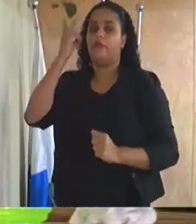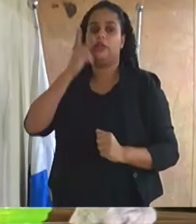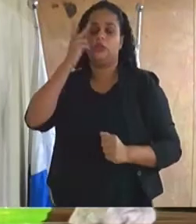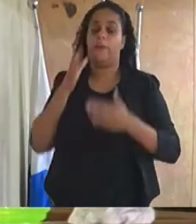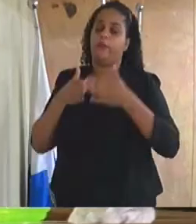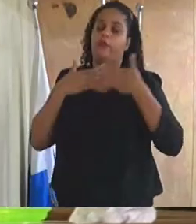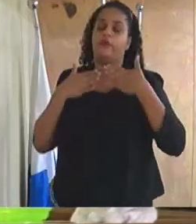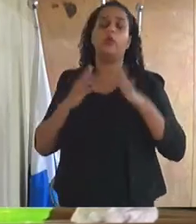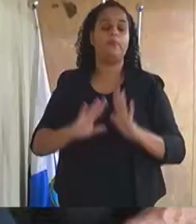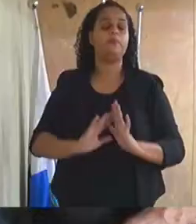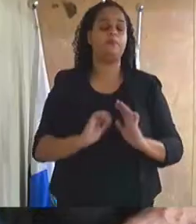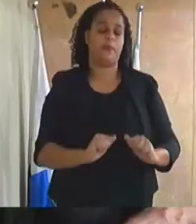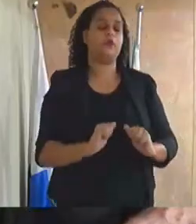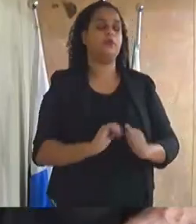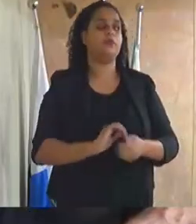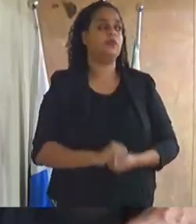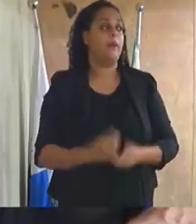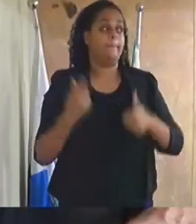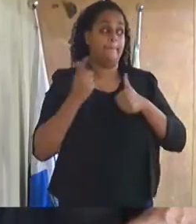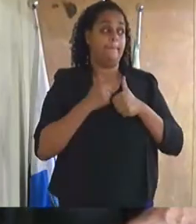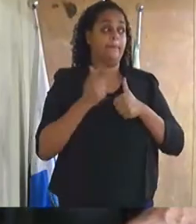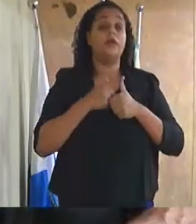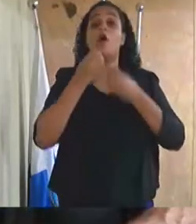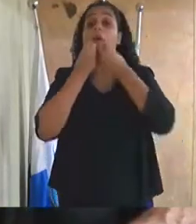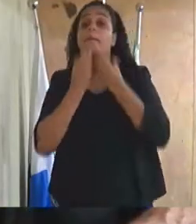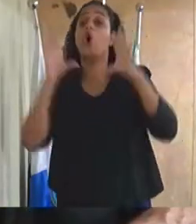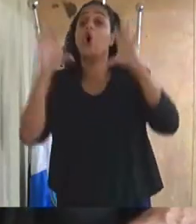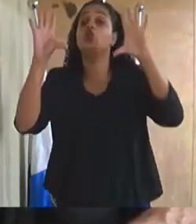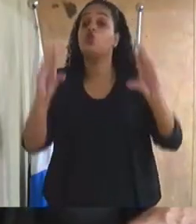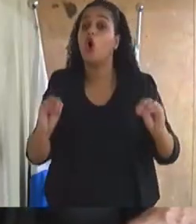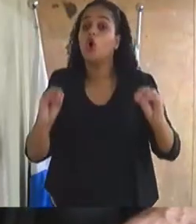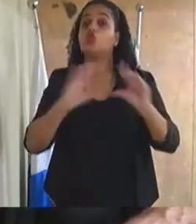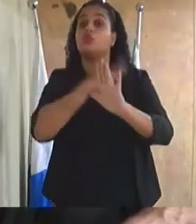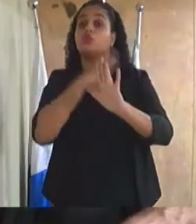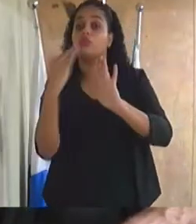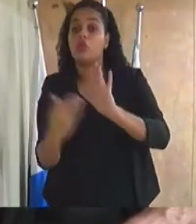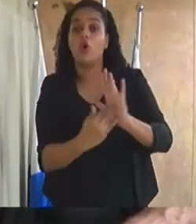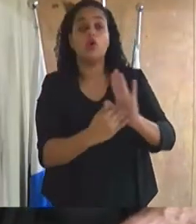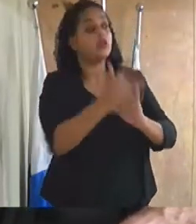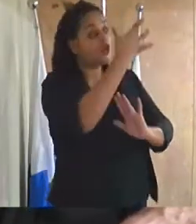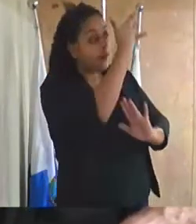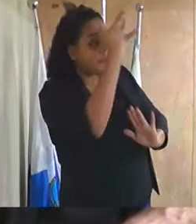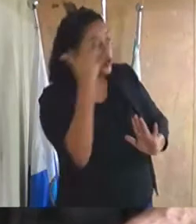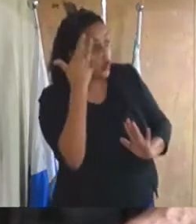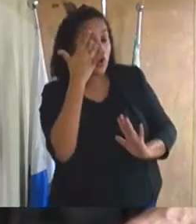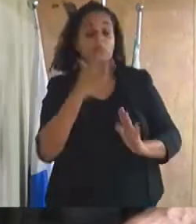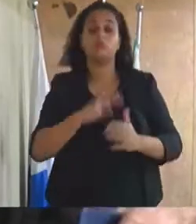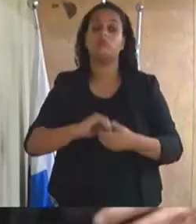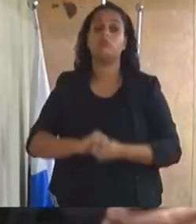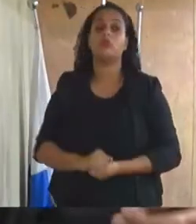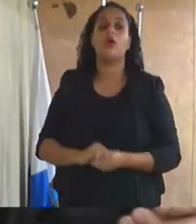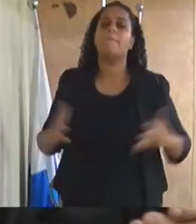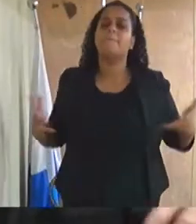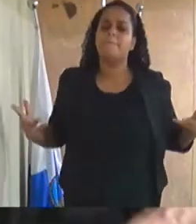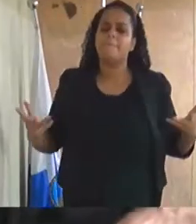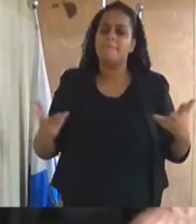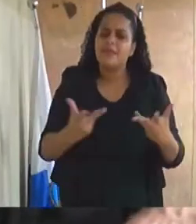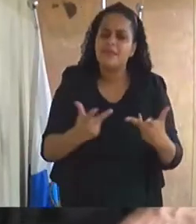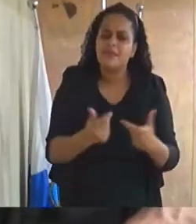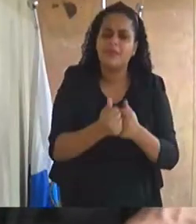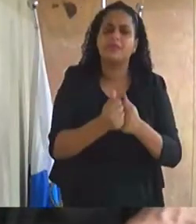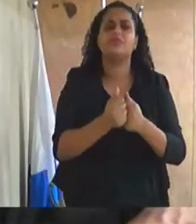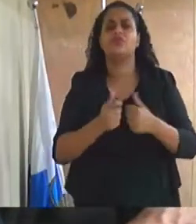primeiro boa noite a todos quero parabenizar vossa excelência pelo brilhante discurso